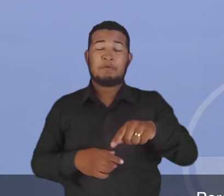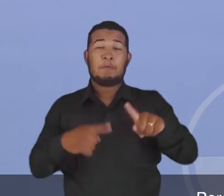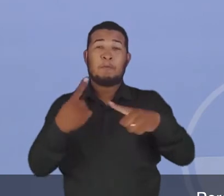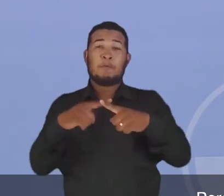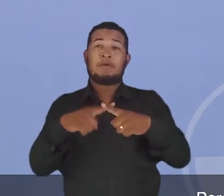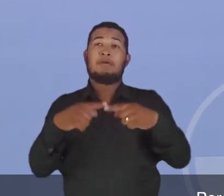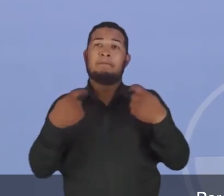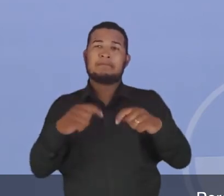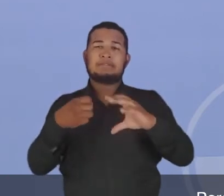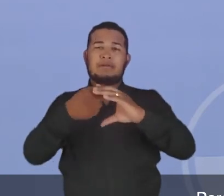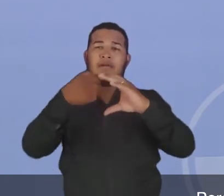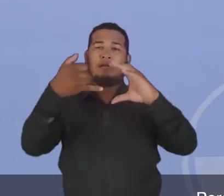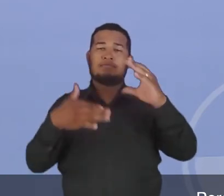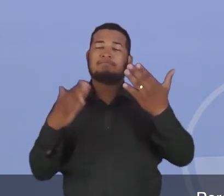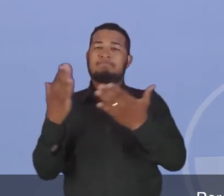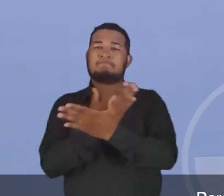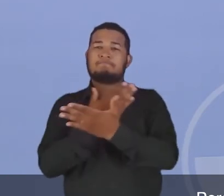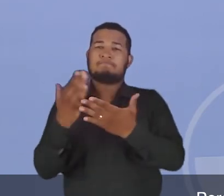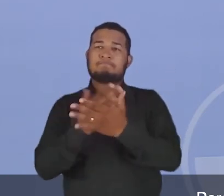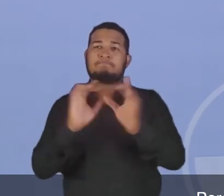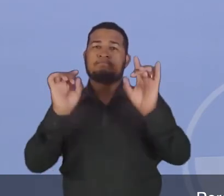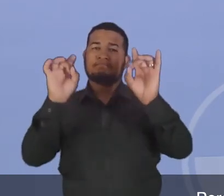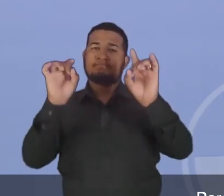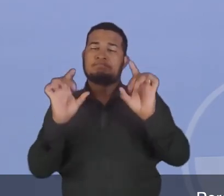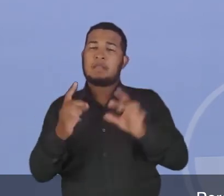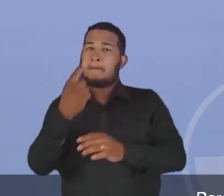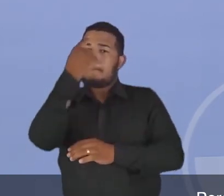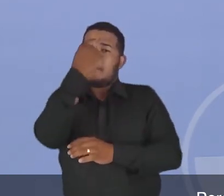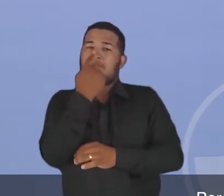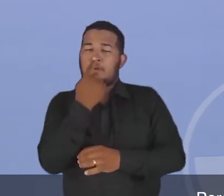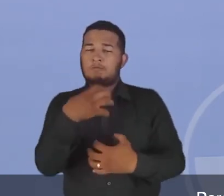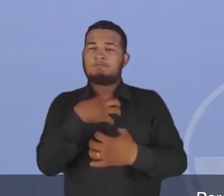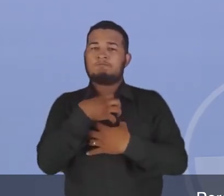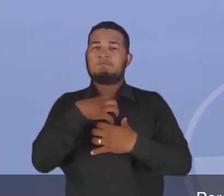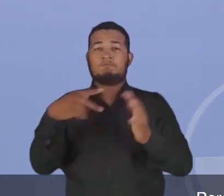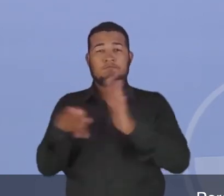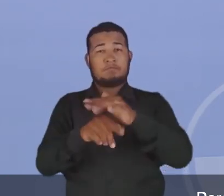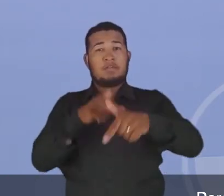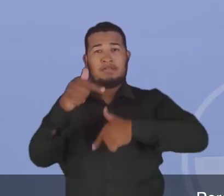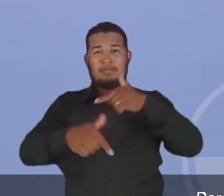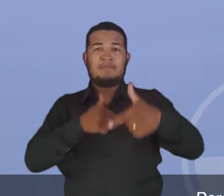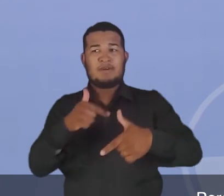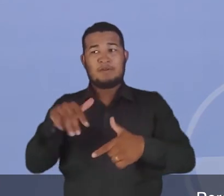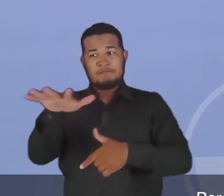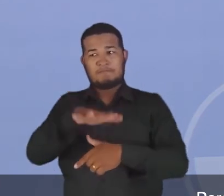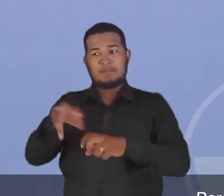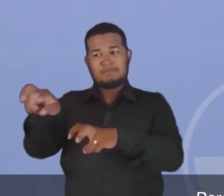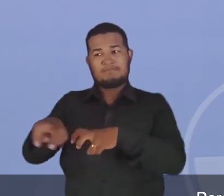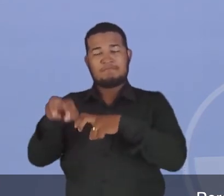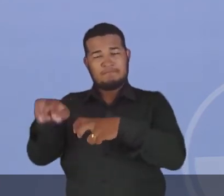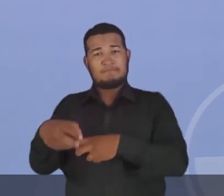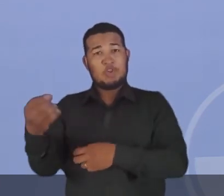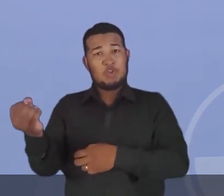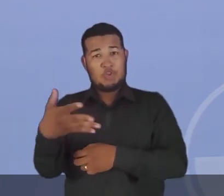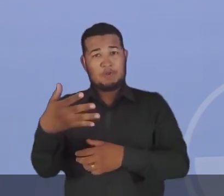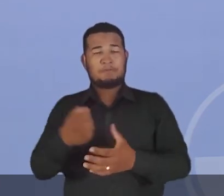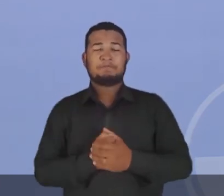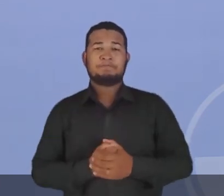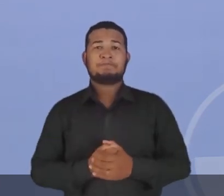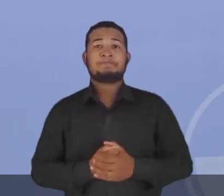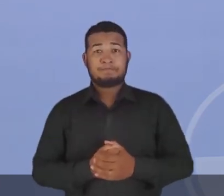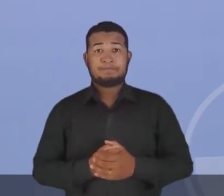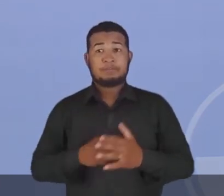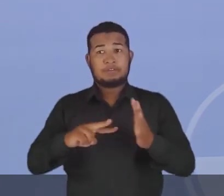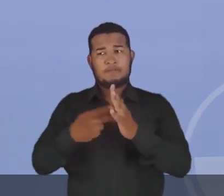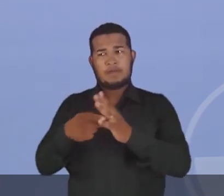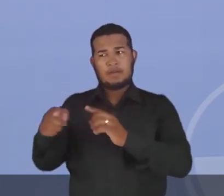precisa ter algumas características, um perfil de trabalhador do campo moderno. Então, é aquele